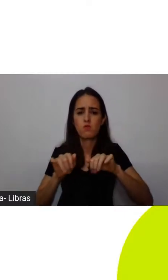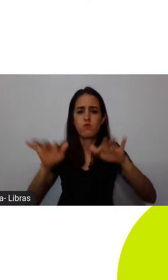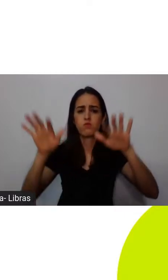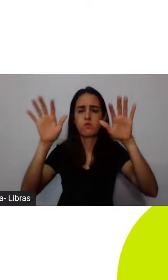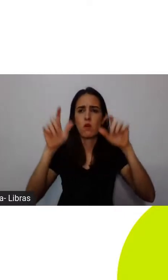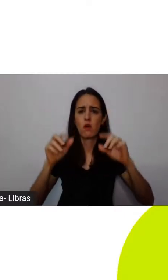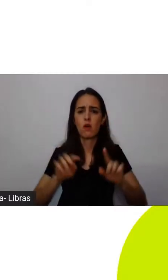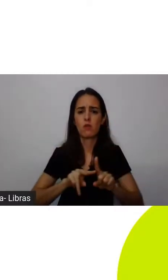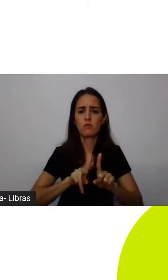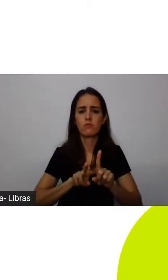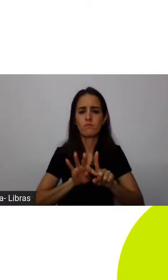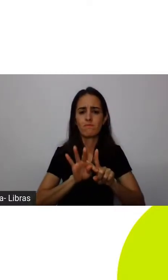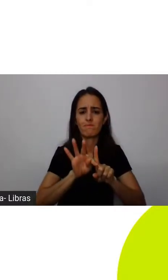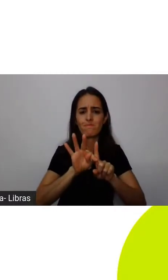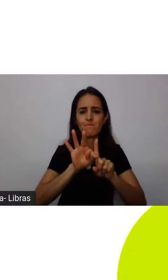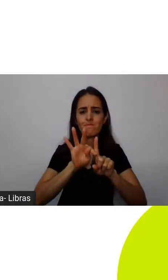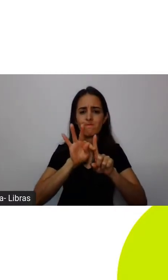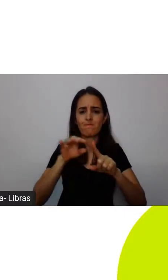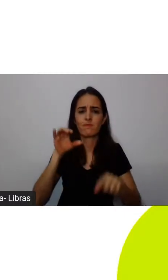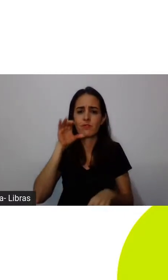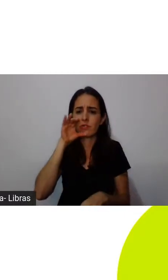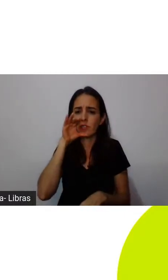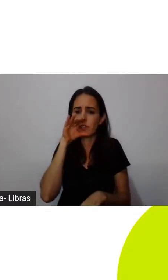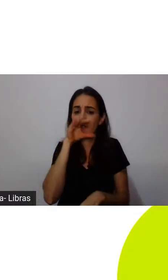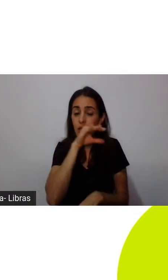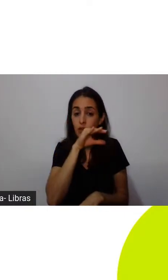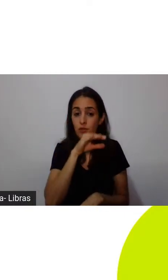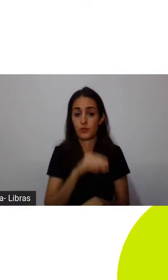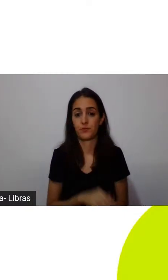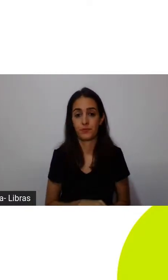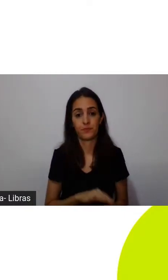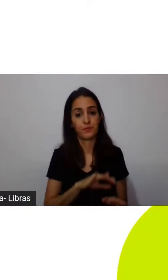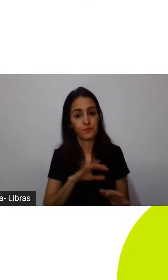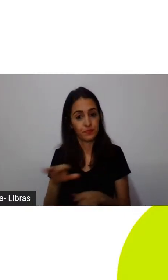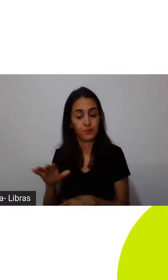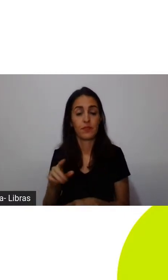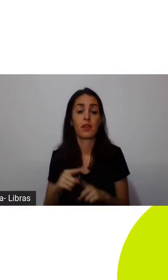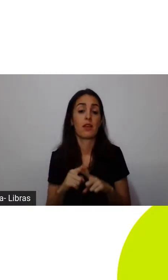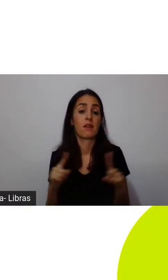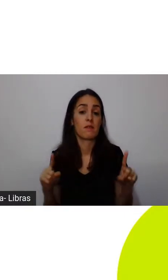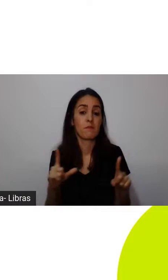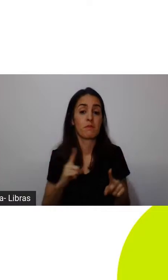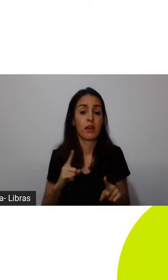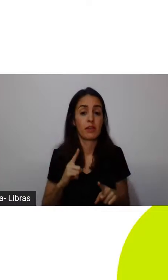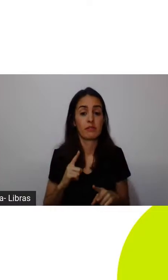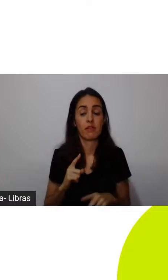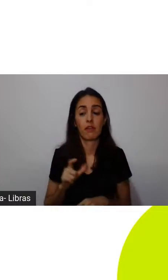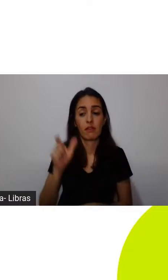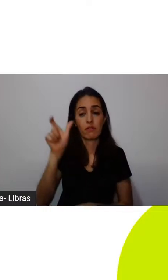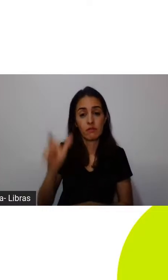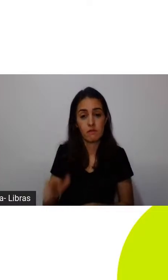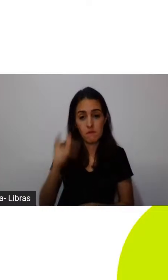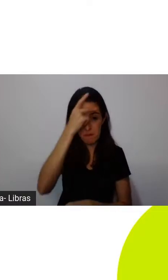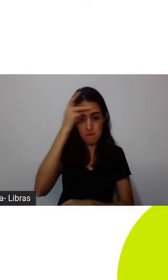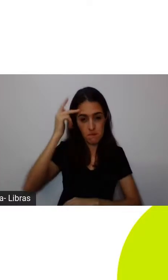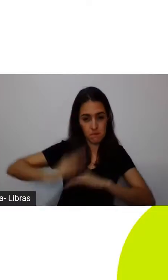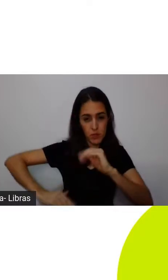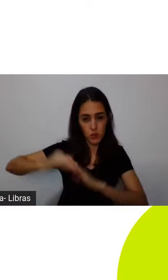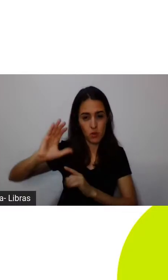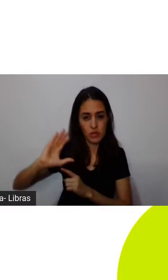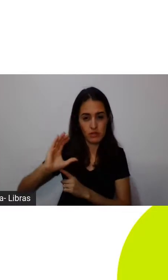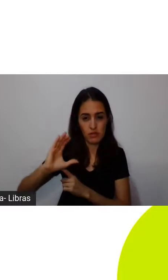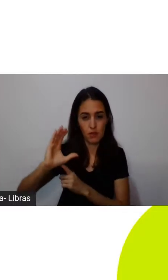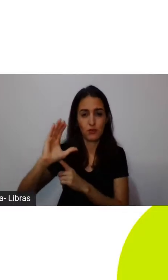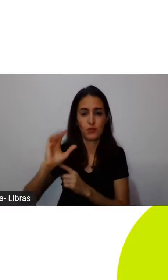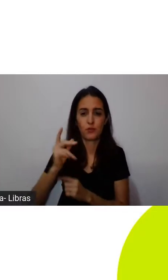outros reivindiquem que não, isso é um movimento da terra, natural, existem épocas mais quentes, mais